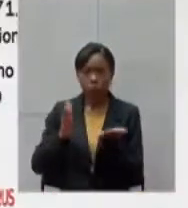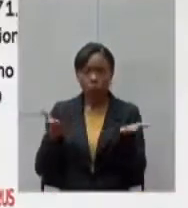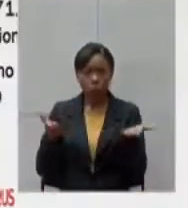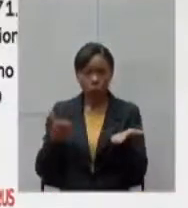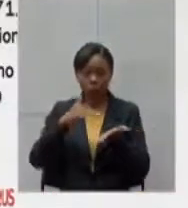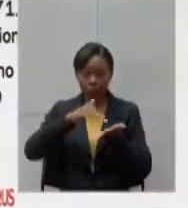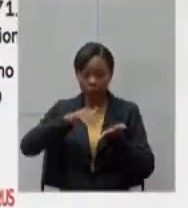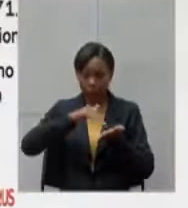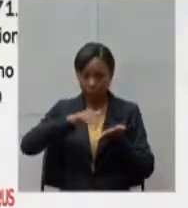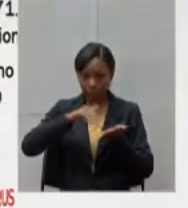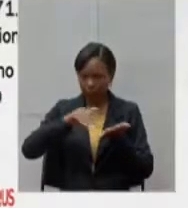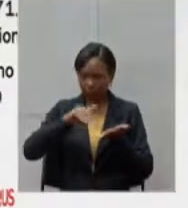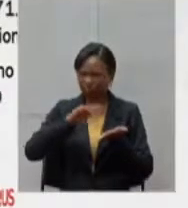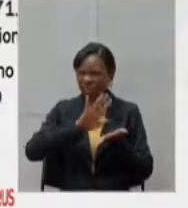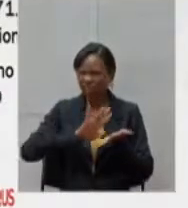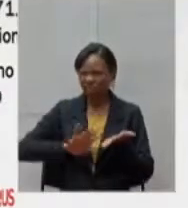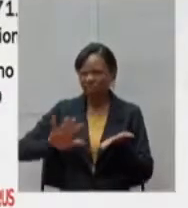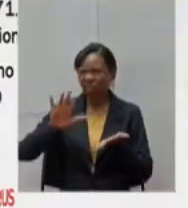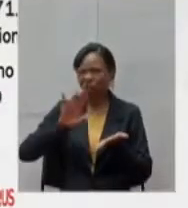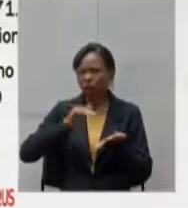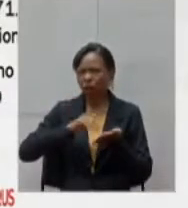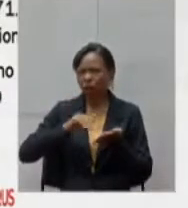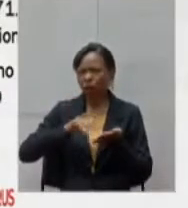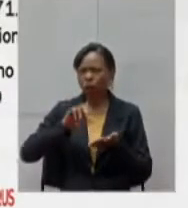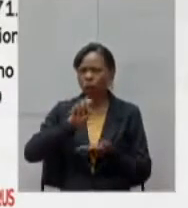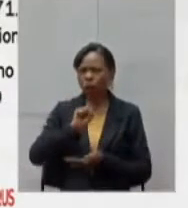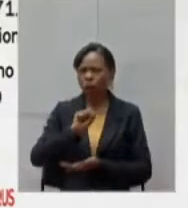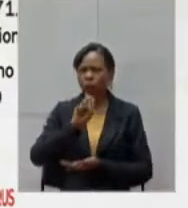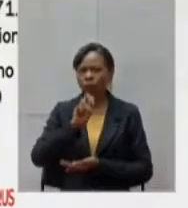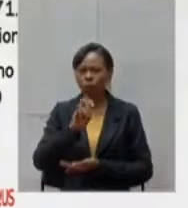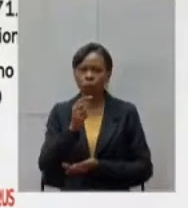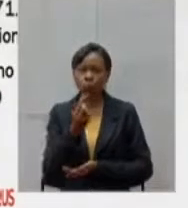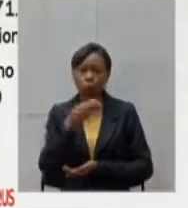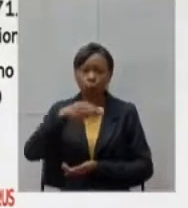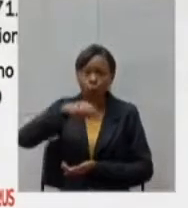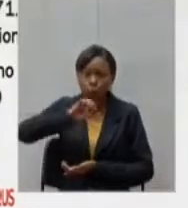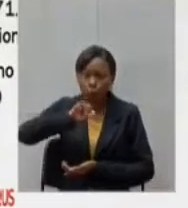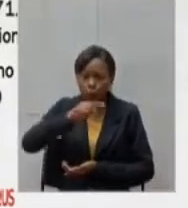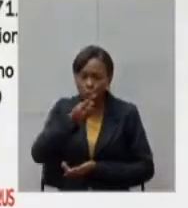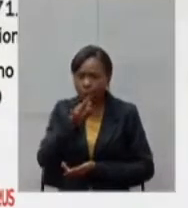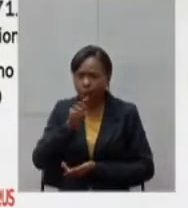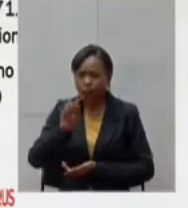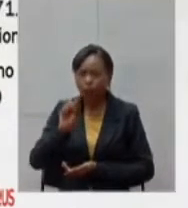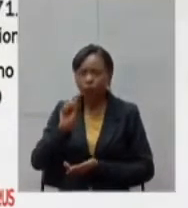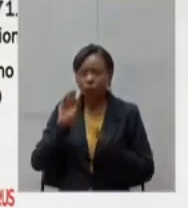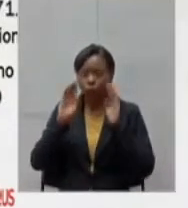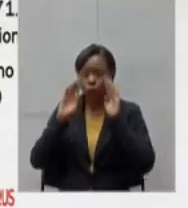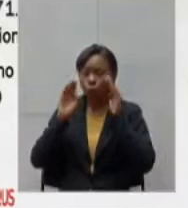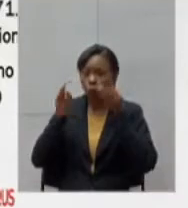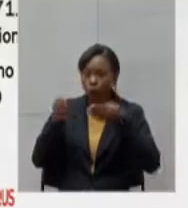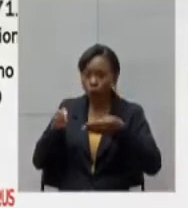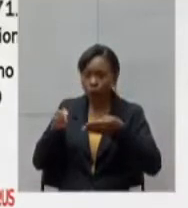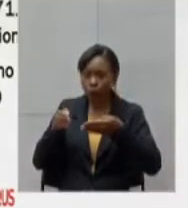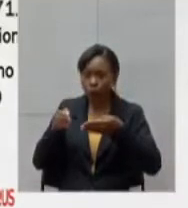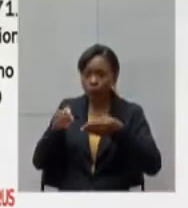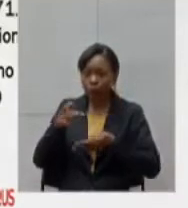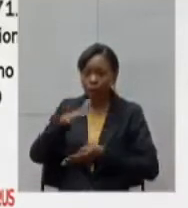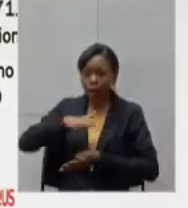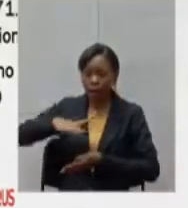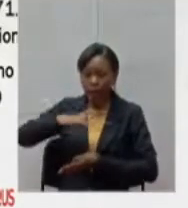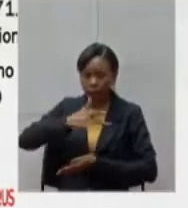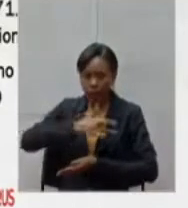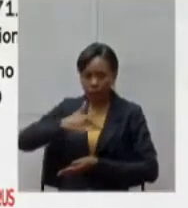de uma forma geral, já teve um repasse de 851 milhões, com foco que na atenção primária nós passamos 32